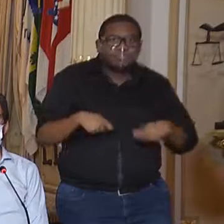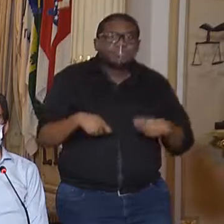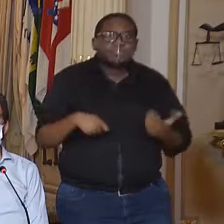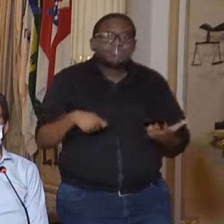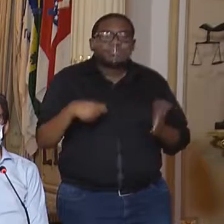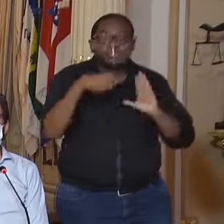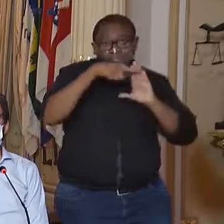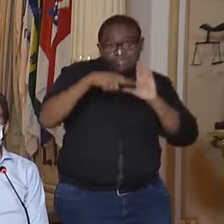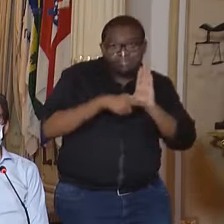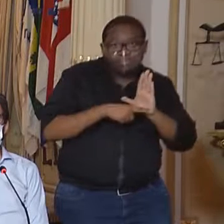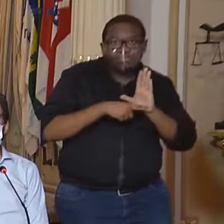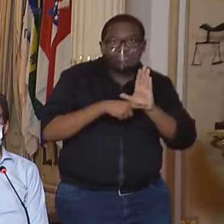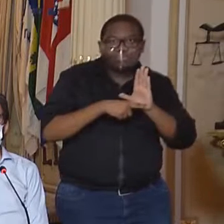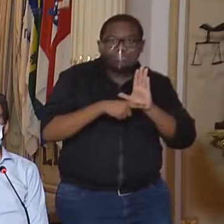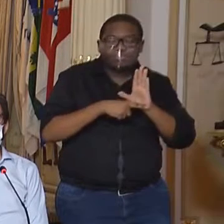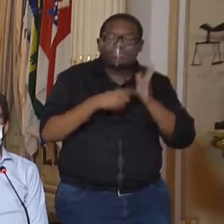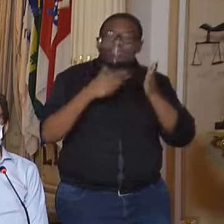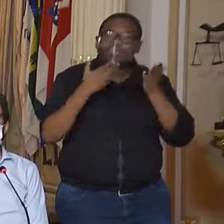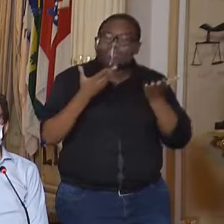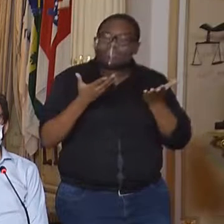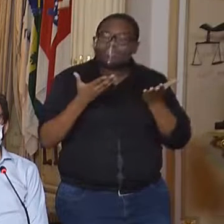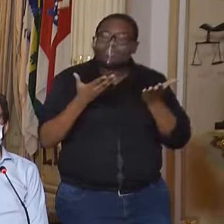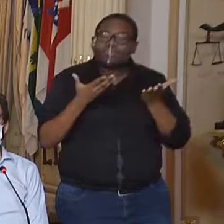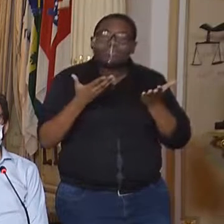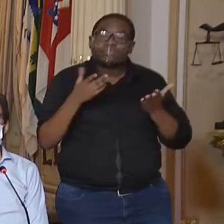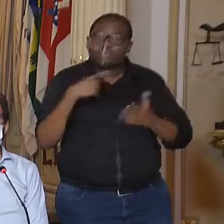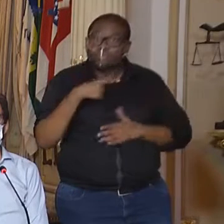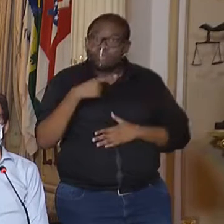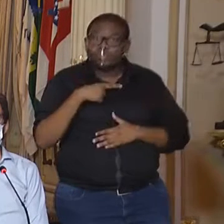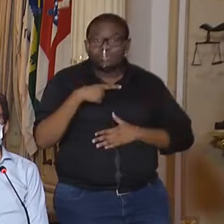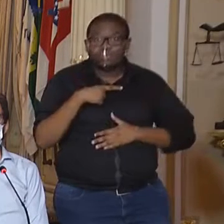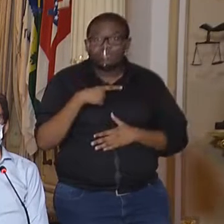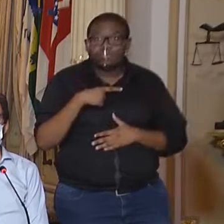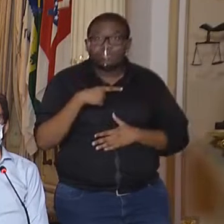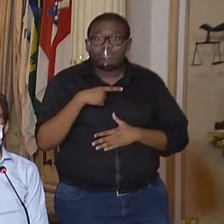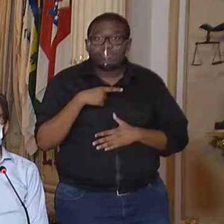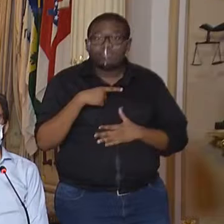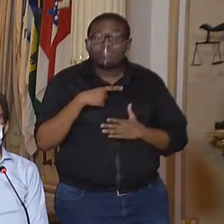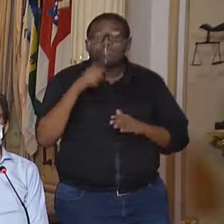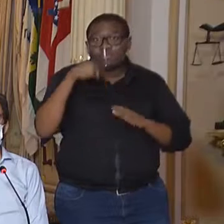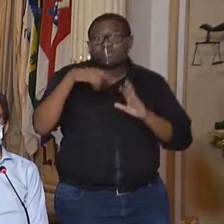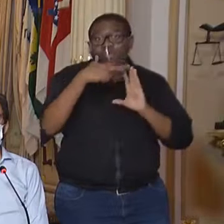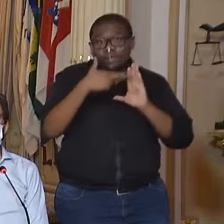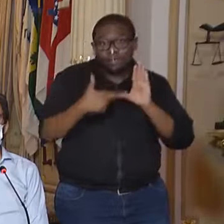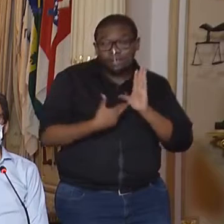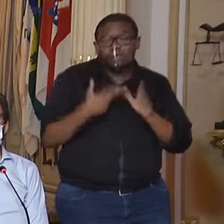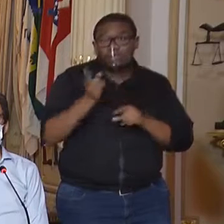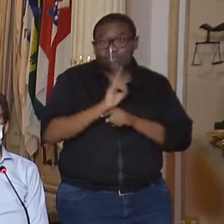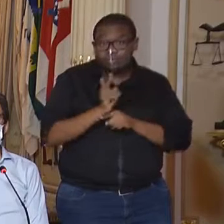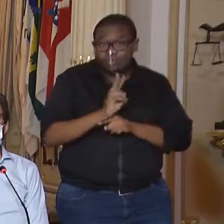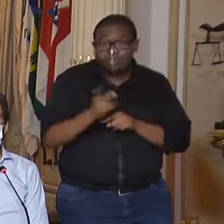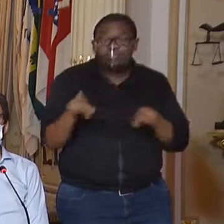desse plano de convivência, eles façam a compor os protocolos de fiscalização também das